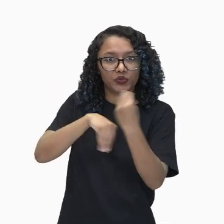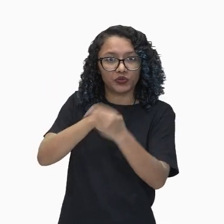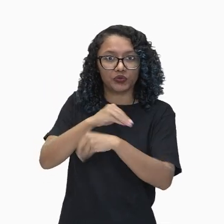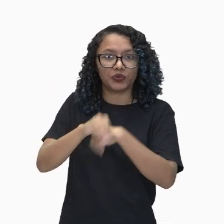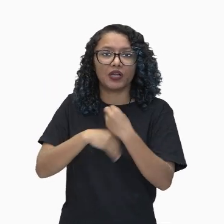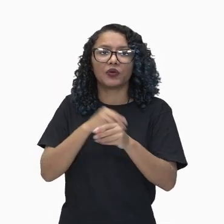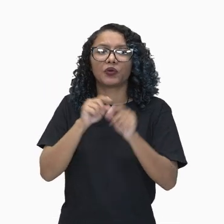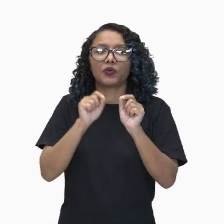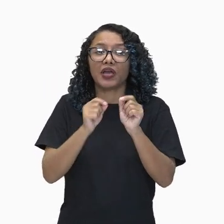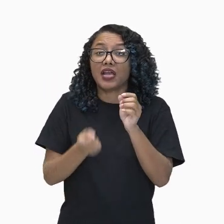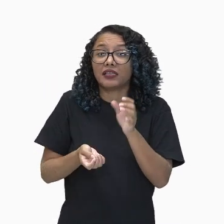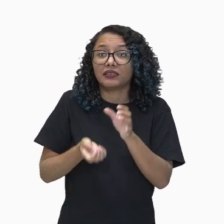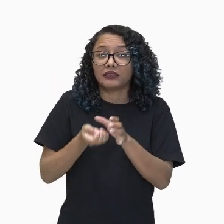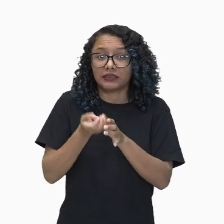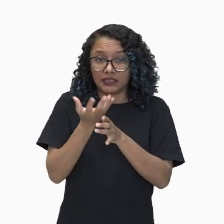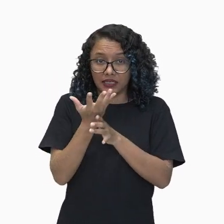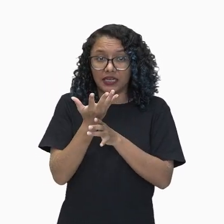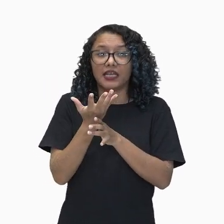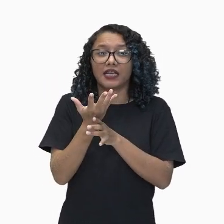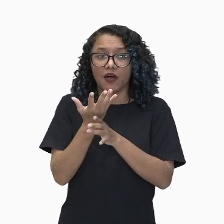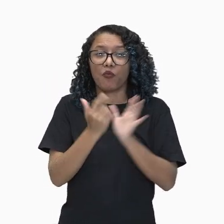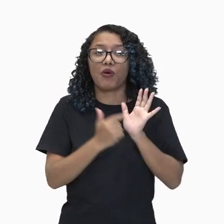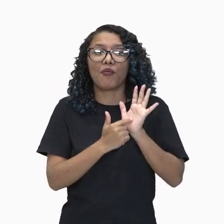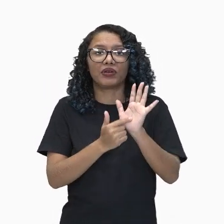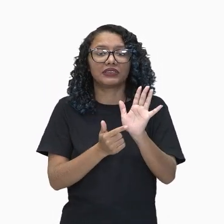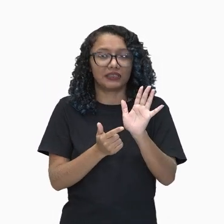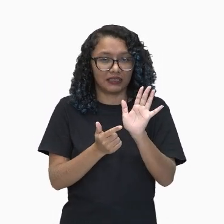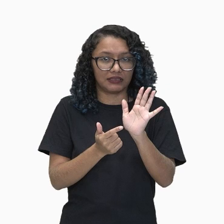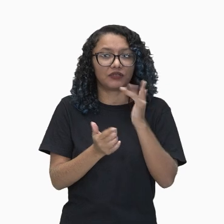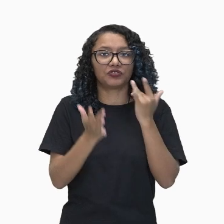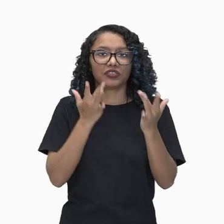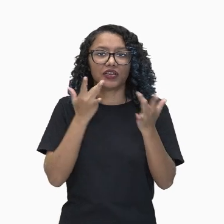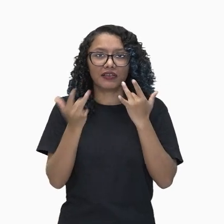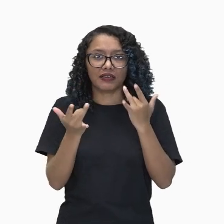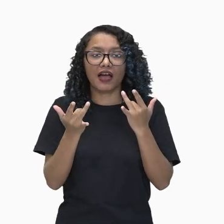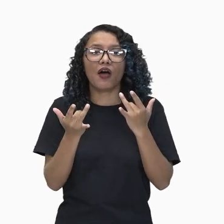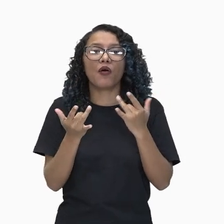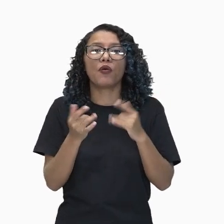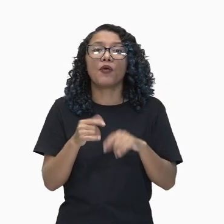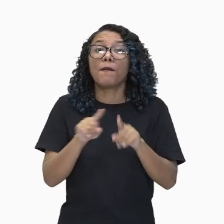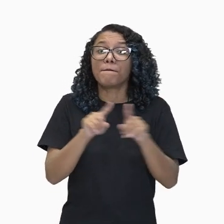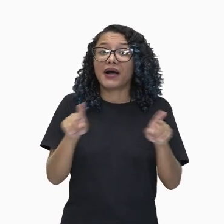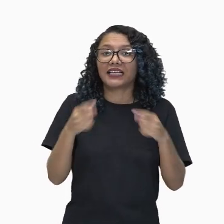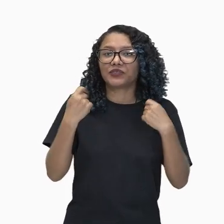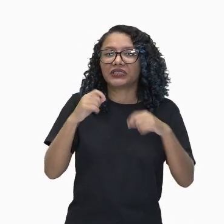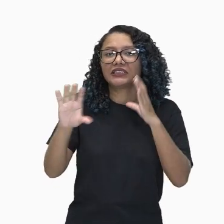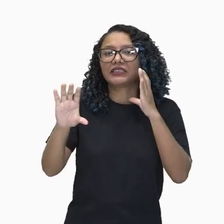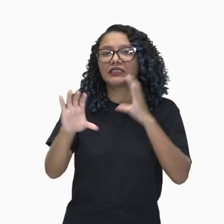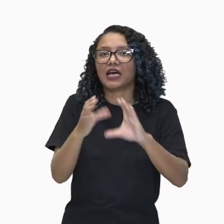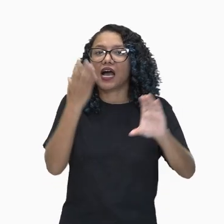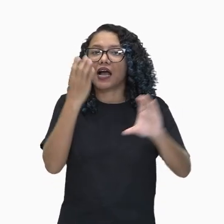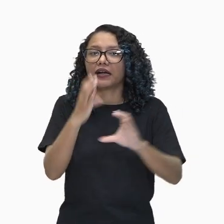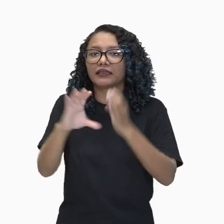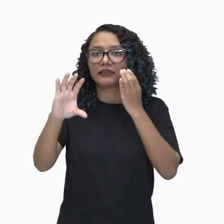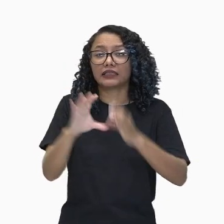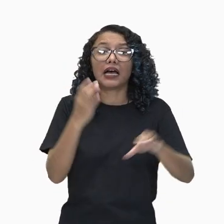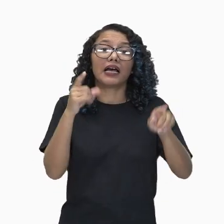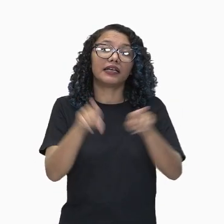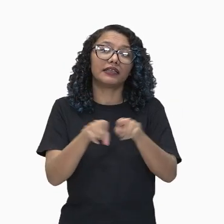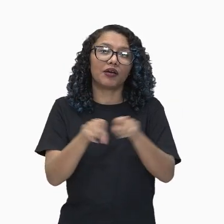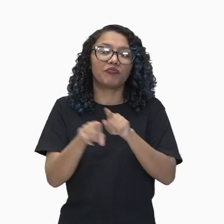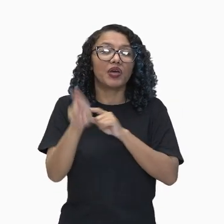cênica é harmonicamente cantada e acompanhada de instrumentos musicais.